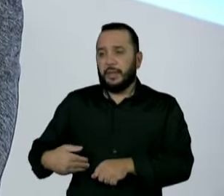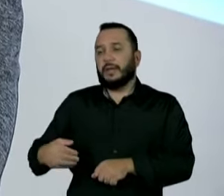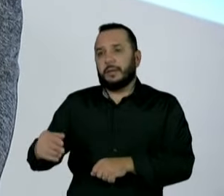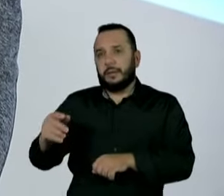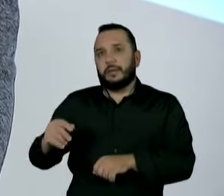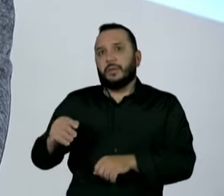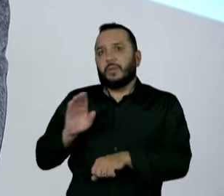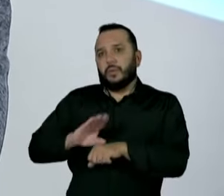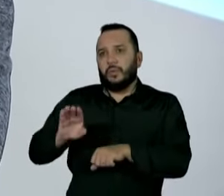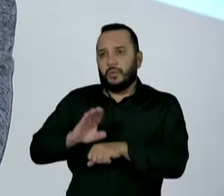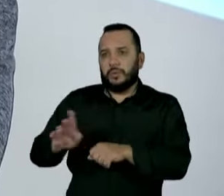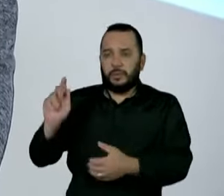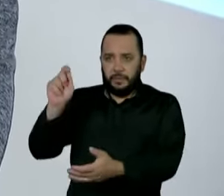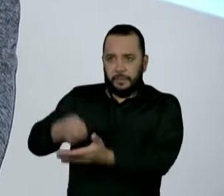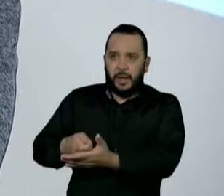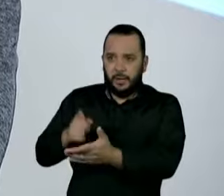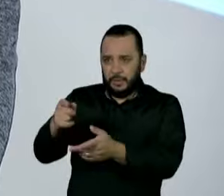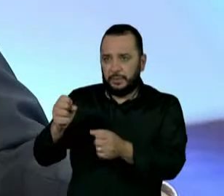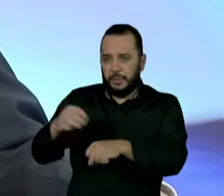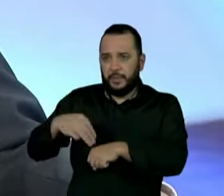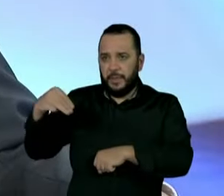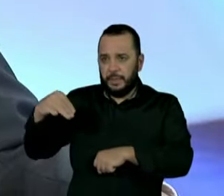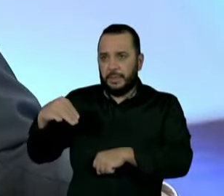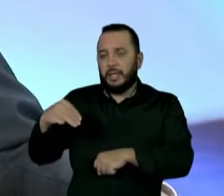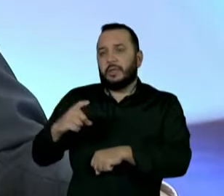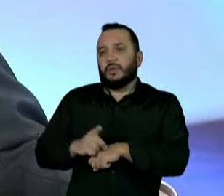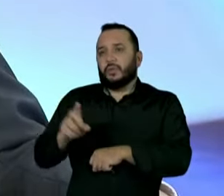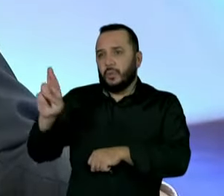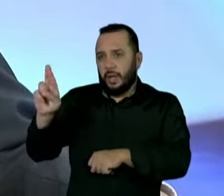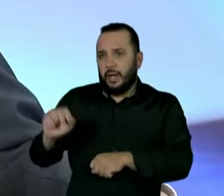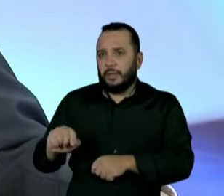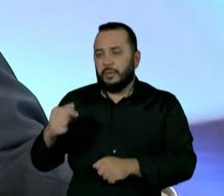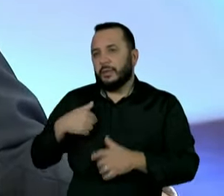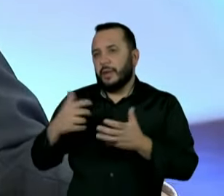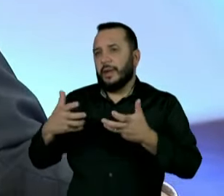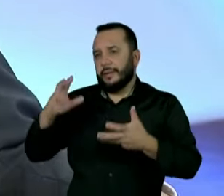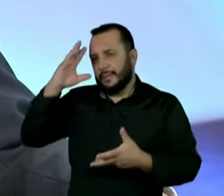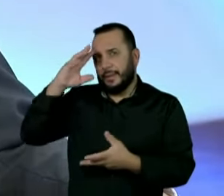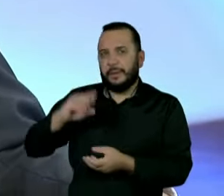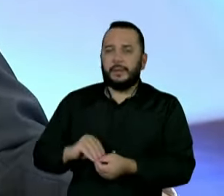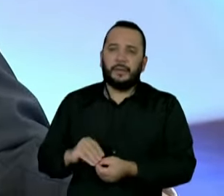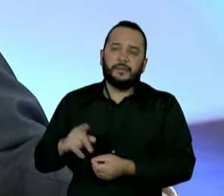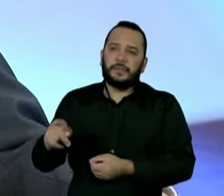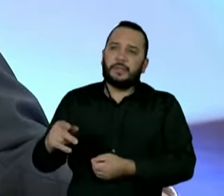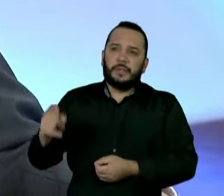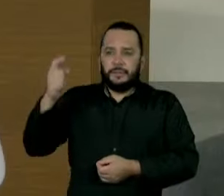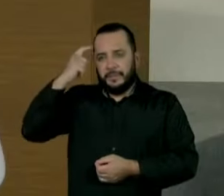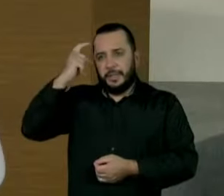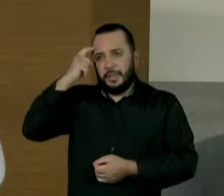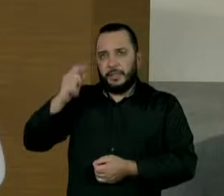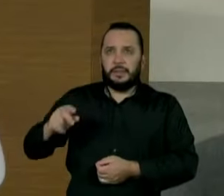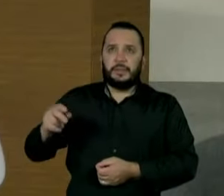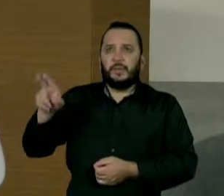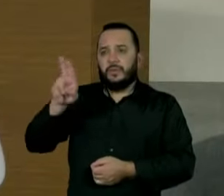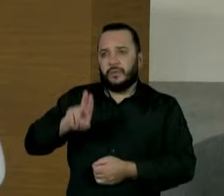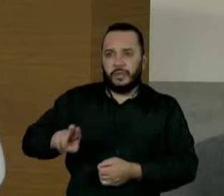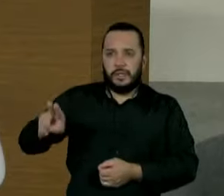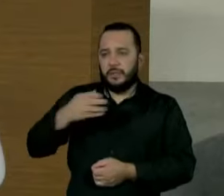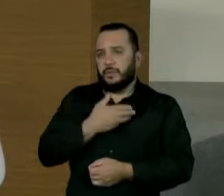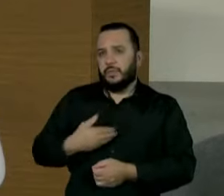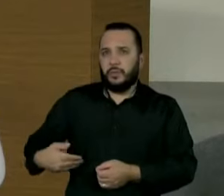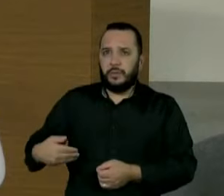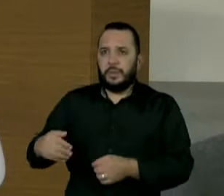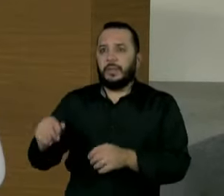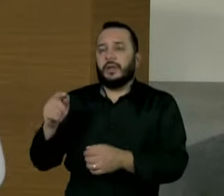fossem pagos. O senhor citou mestrado e doutorado. Gostaria de entender um pouco melhor o que o senhor pensa sobre universidades públicas com cursos